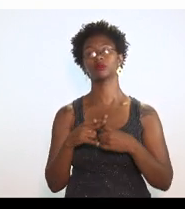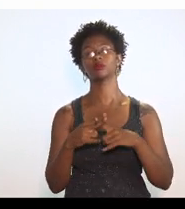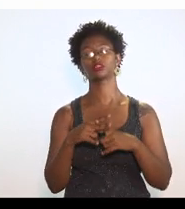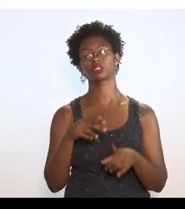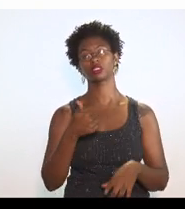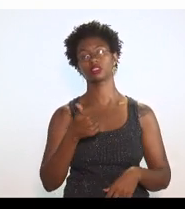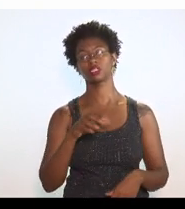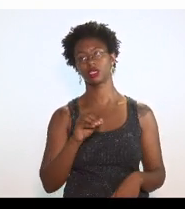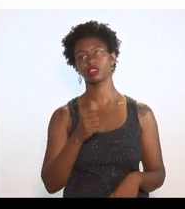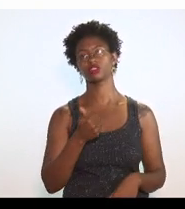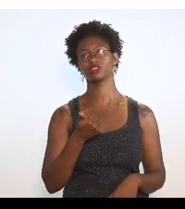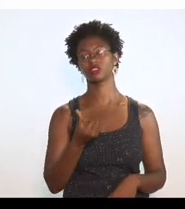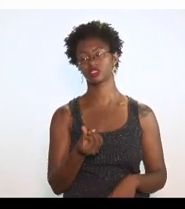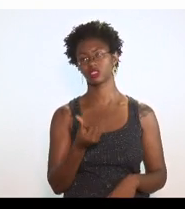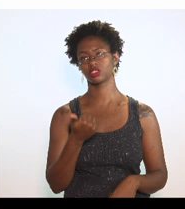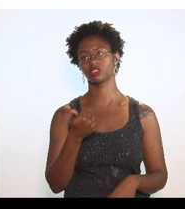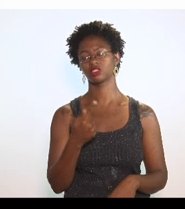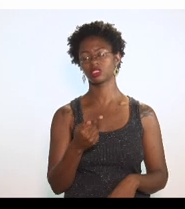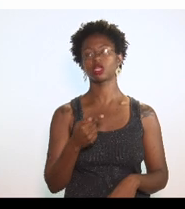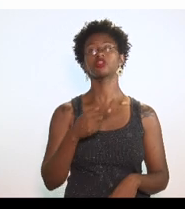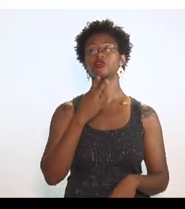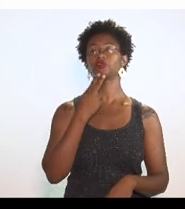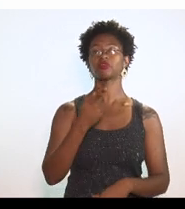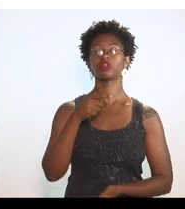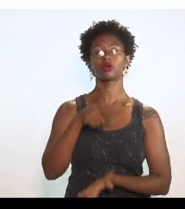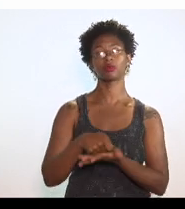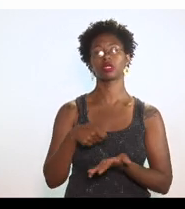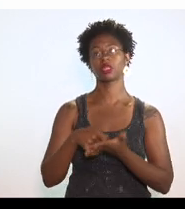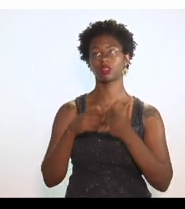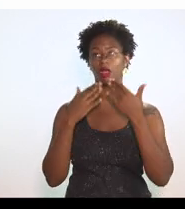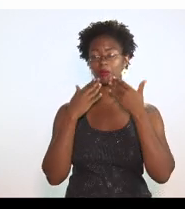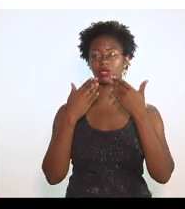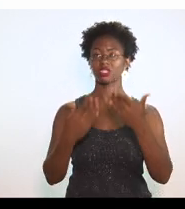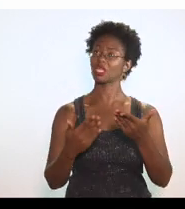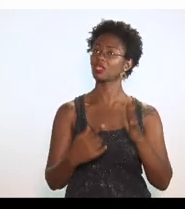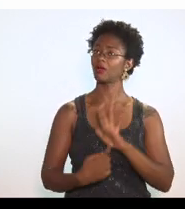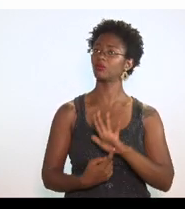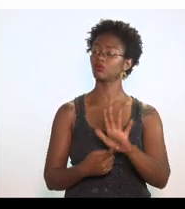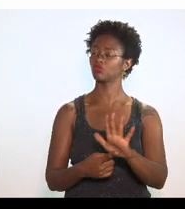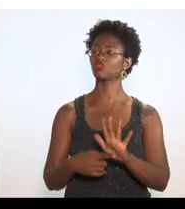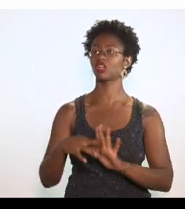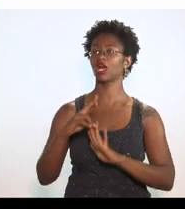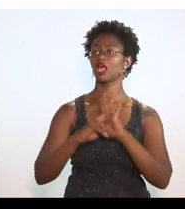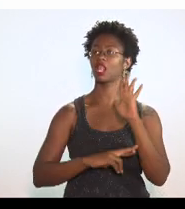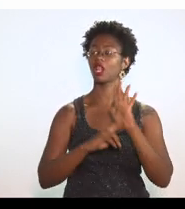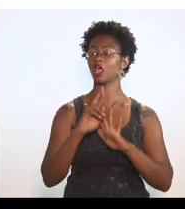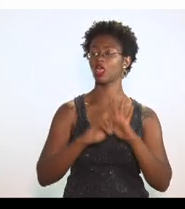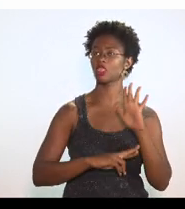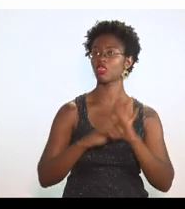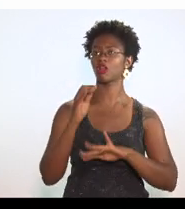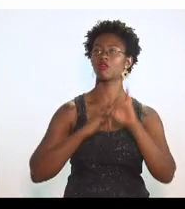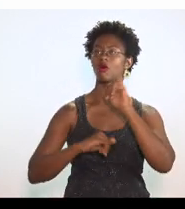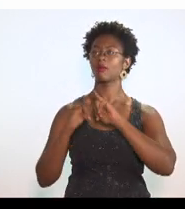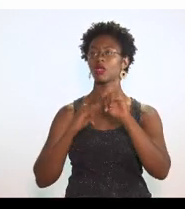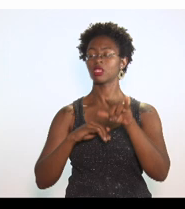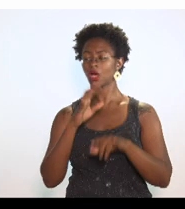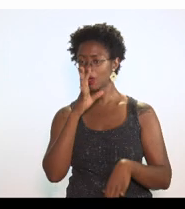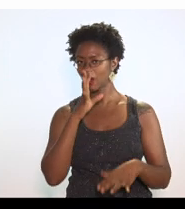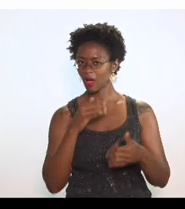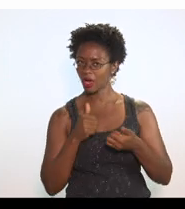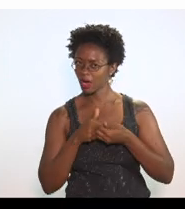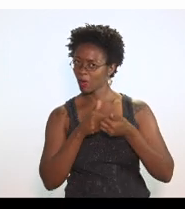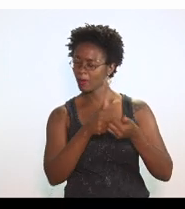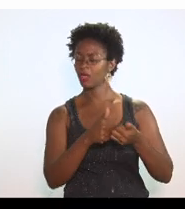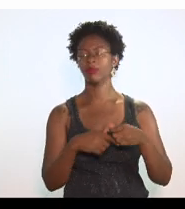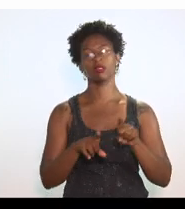17 tratam de obrigações de apresentação de informação, de relatório de impacto, de acompanhamento. E a gente